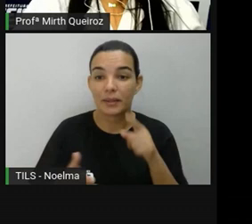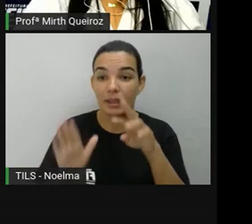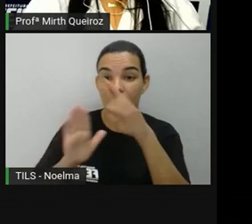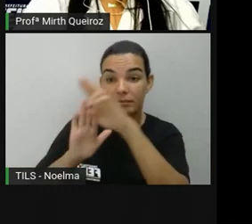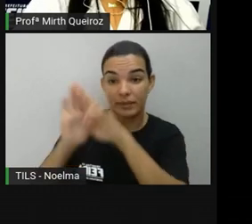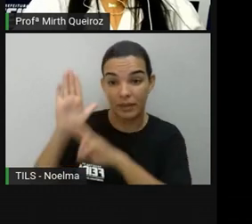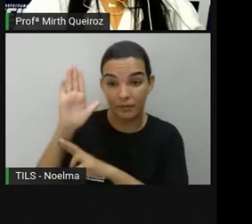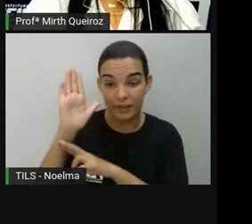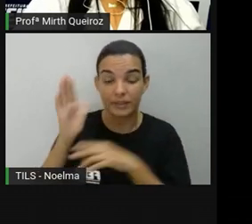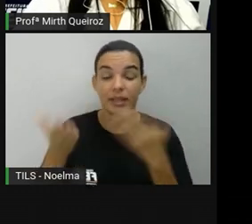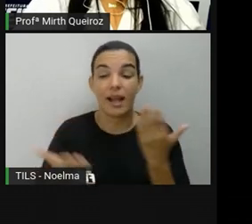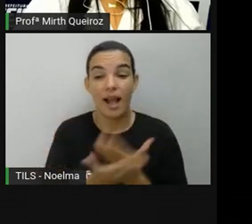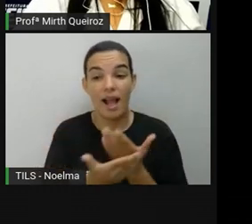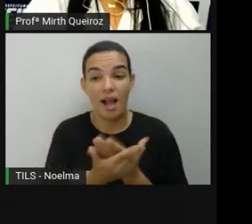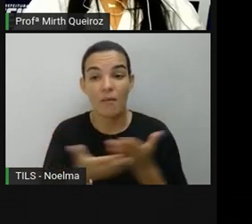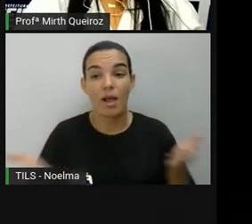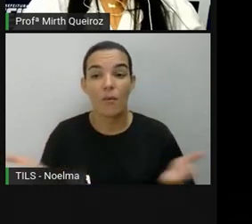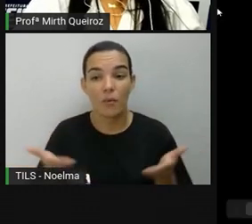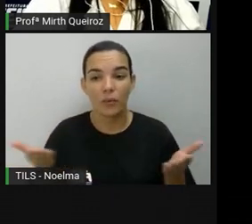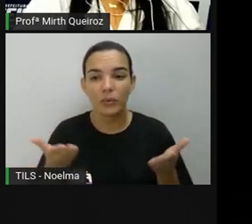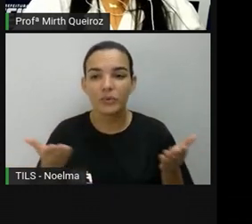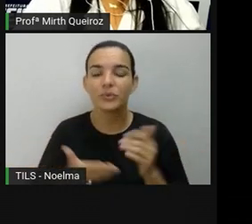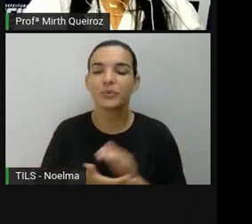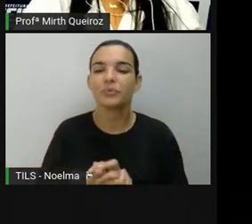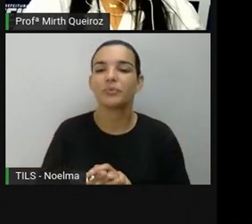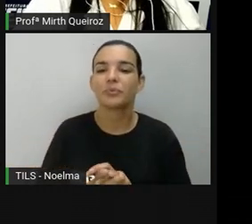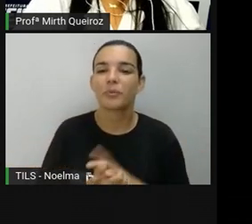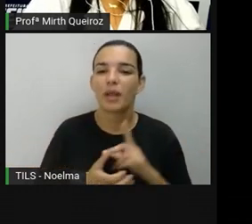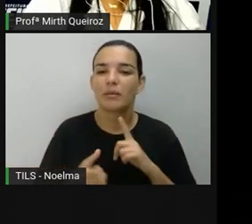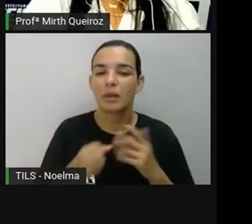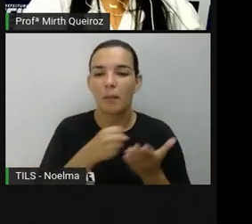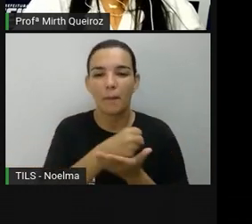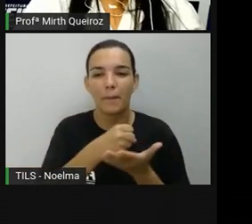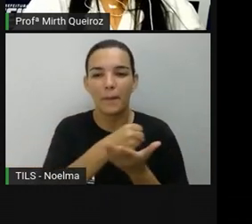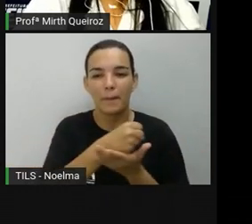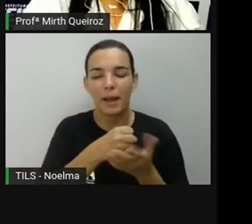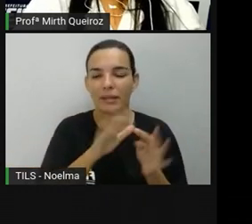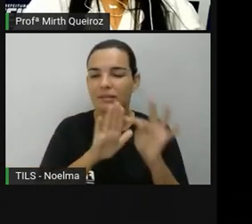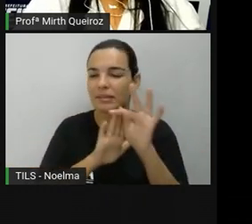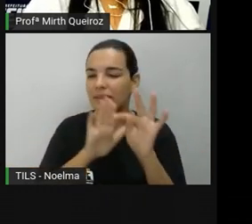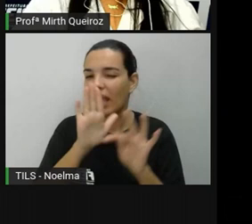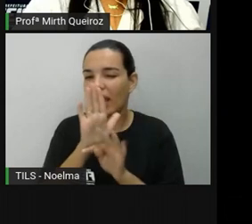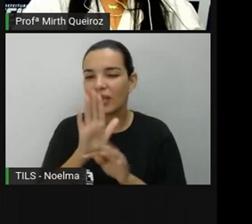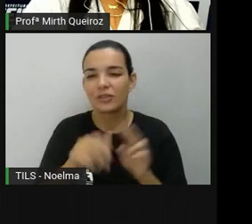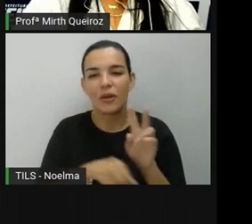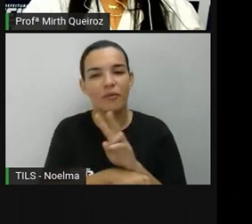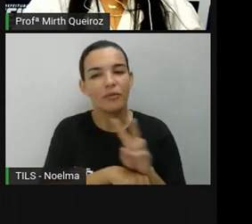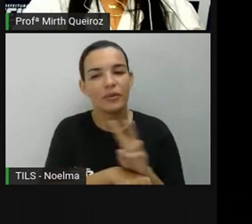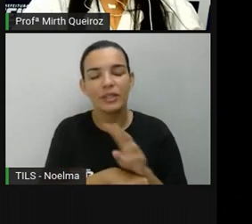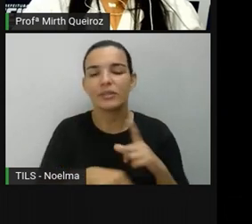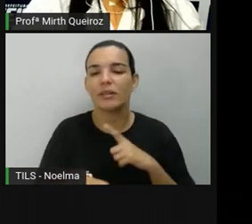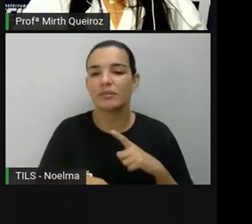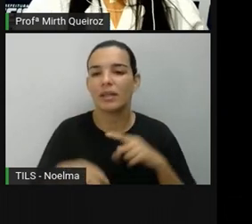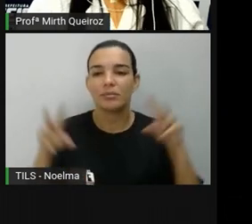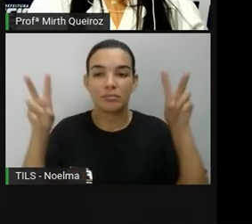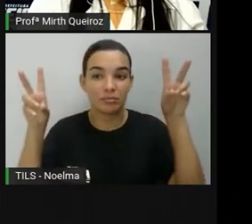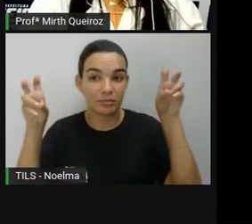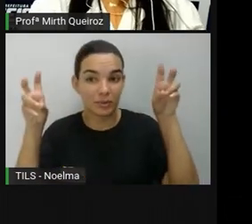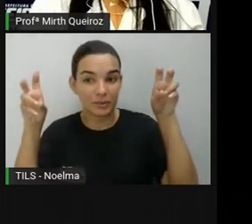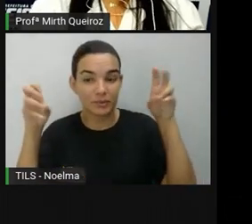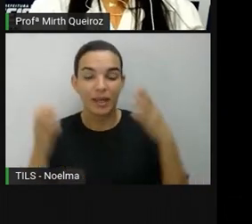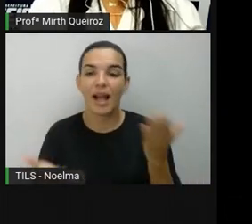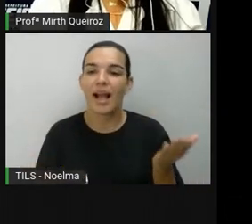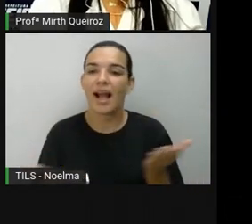referências da nossa aula onde nós encontramos textos ou vídeos a respeito desse assunto a